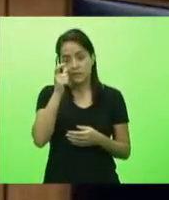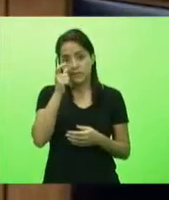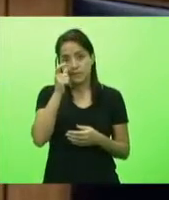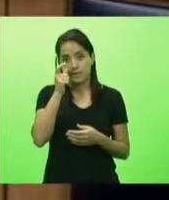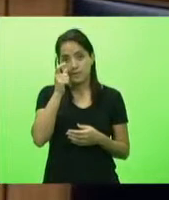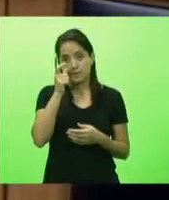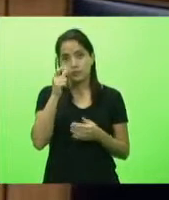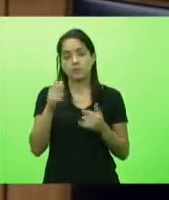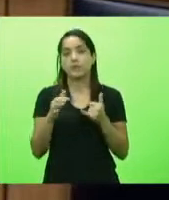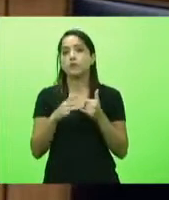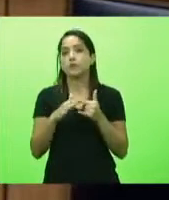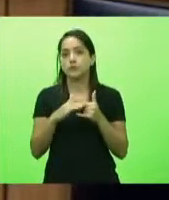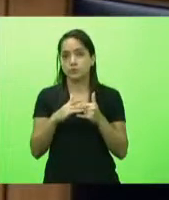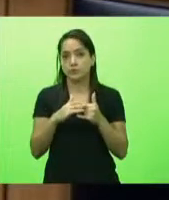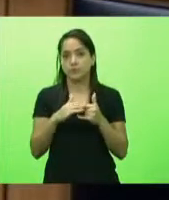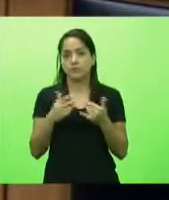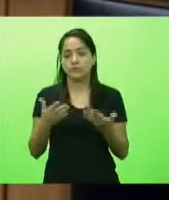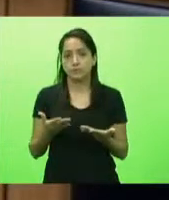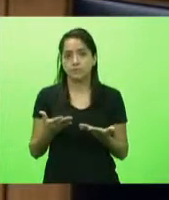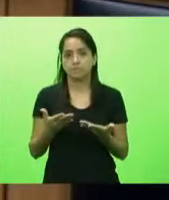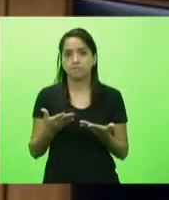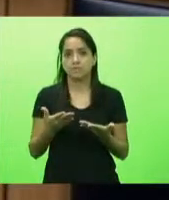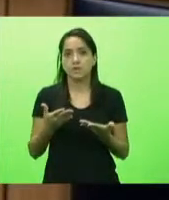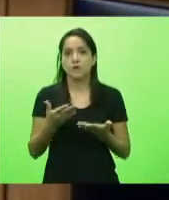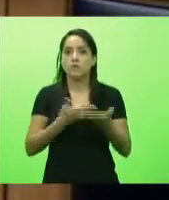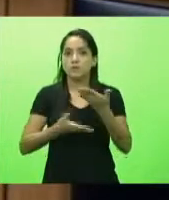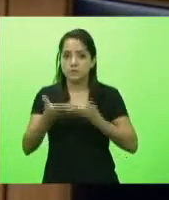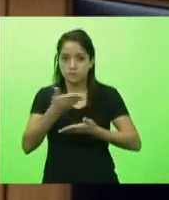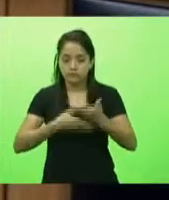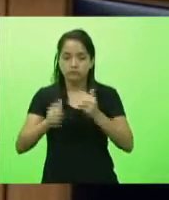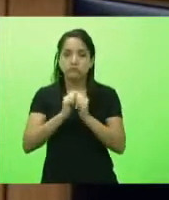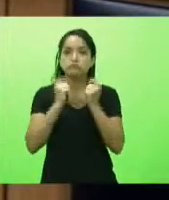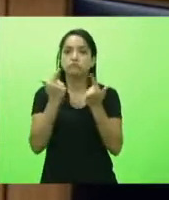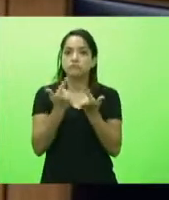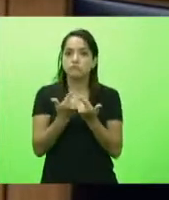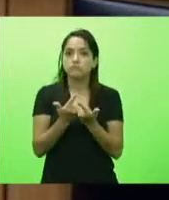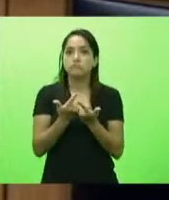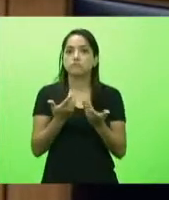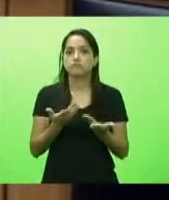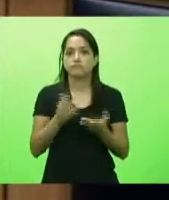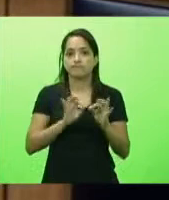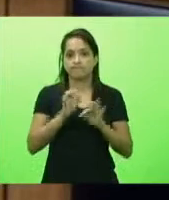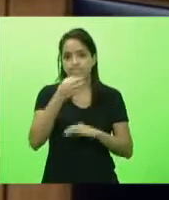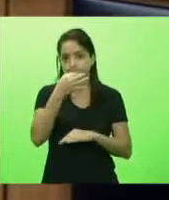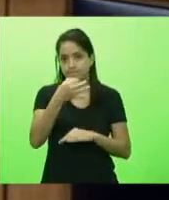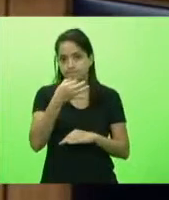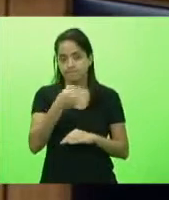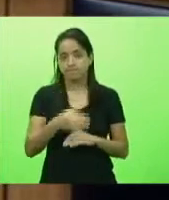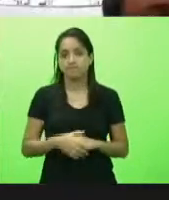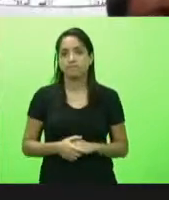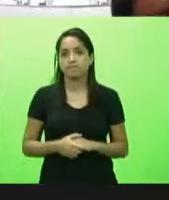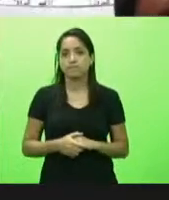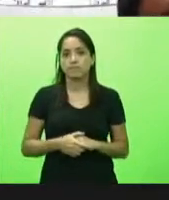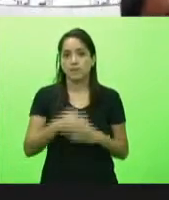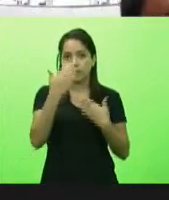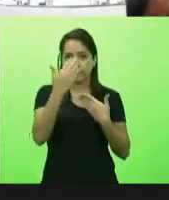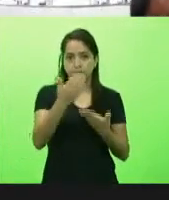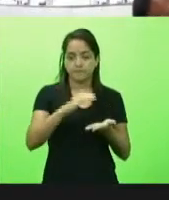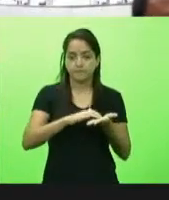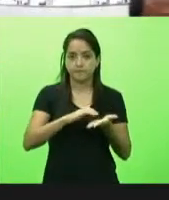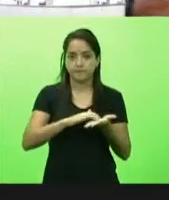poder depois com essa interação com a Assembleia poder fazer as suas sugestões obrigado secretário a palavra está com o senhor